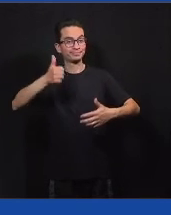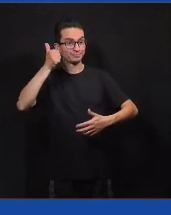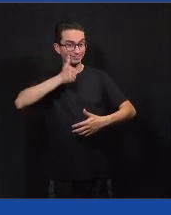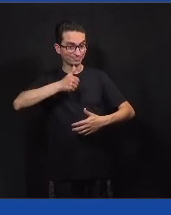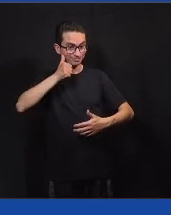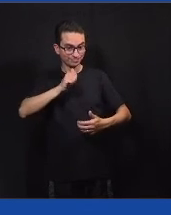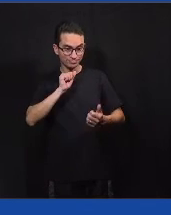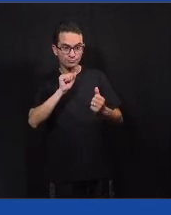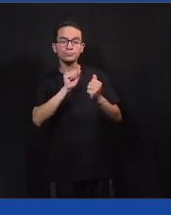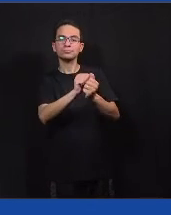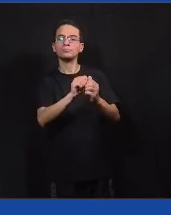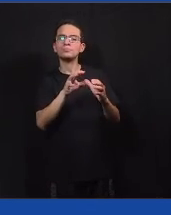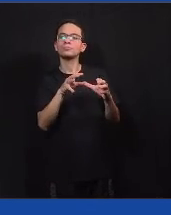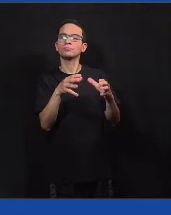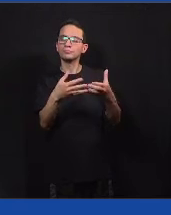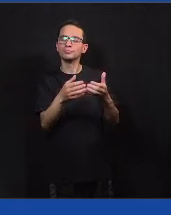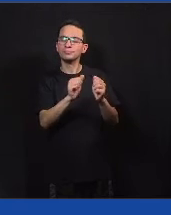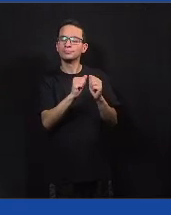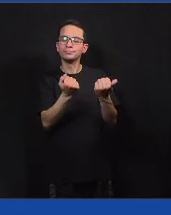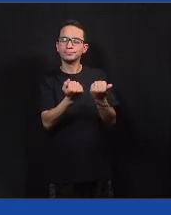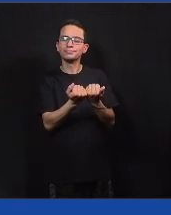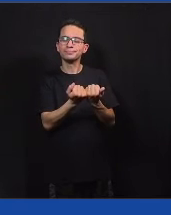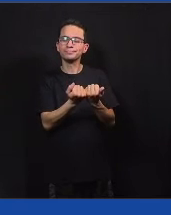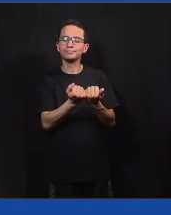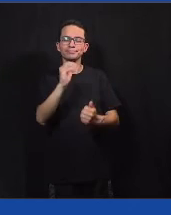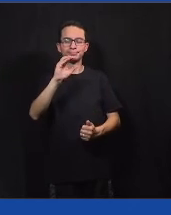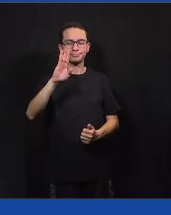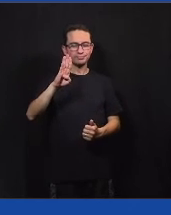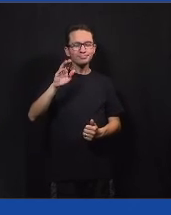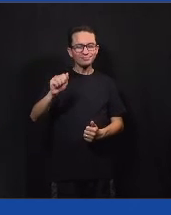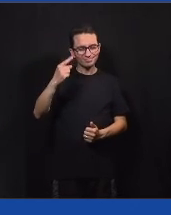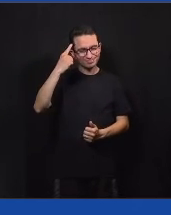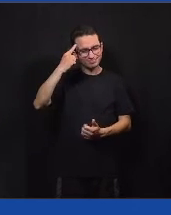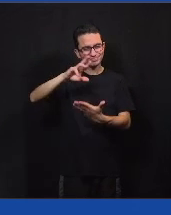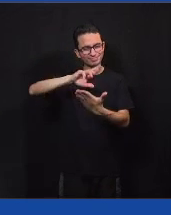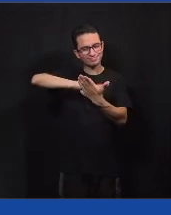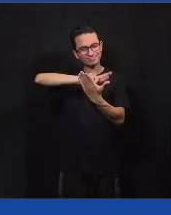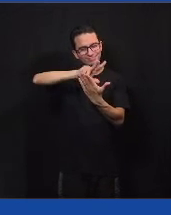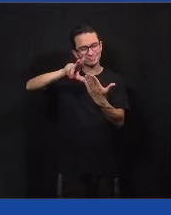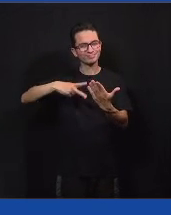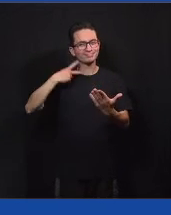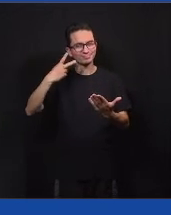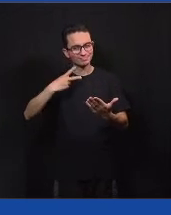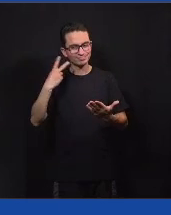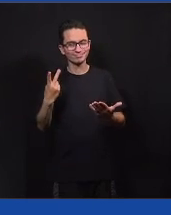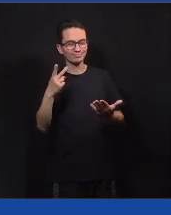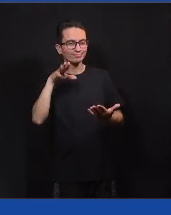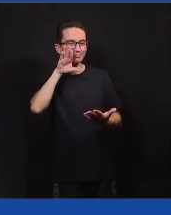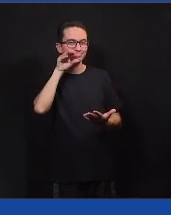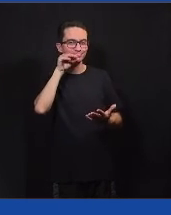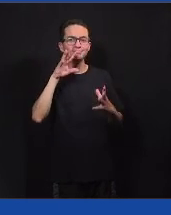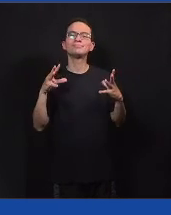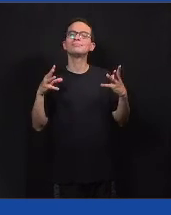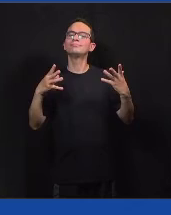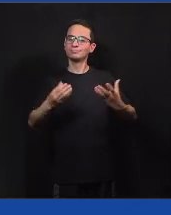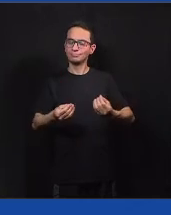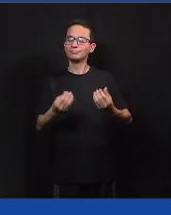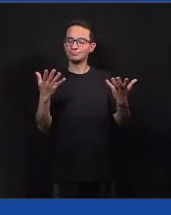apoiadas pela CBA, os representantes da CBA também, outros vereadores, outros funcionários e